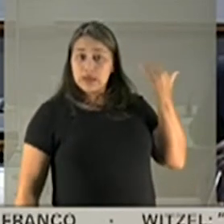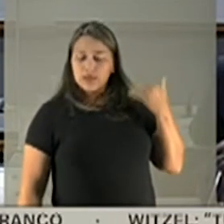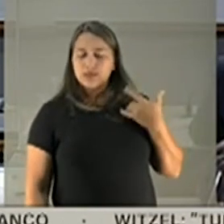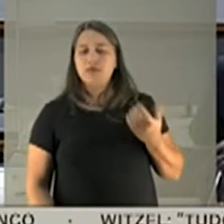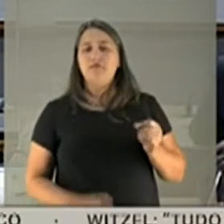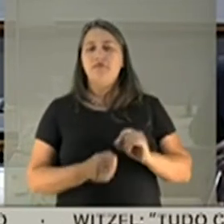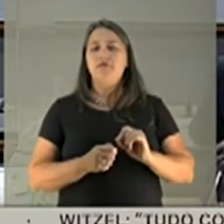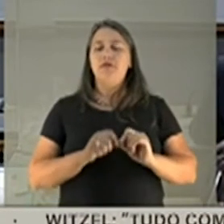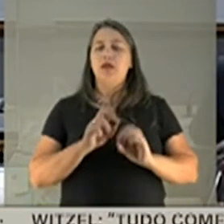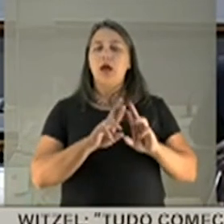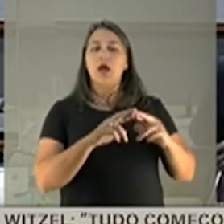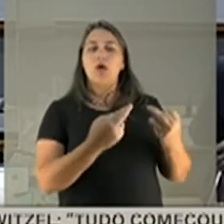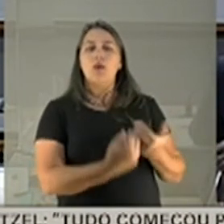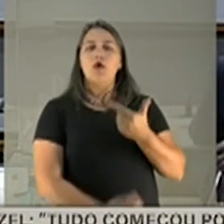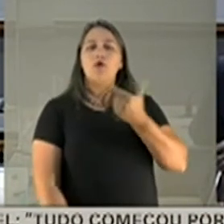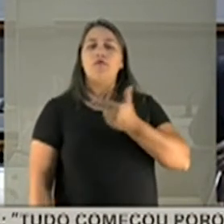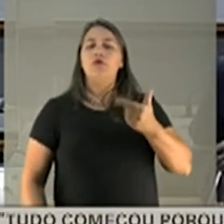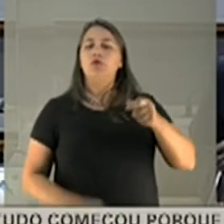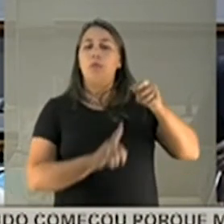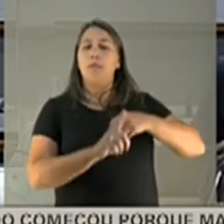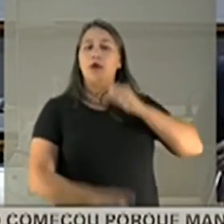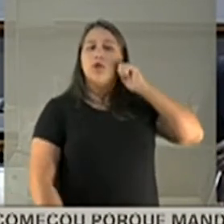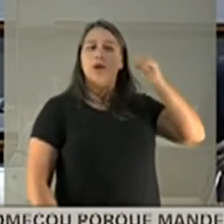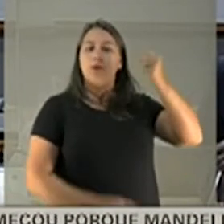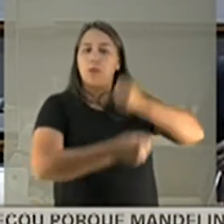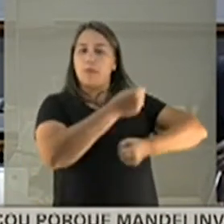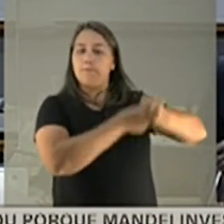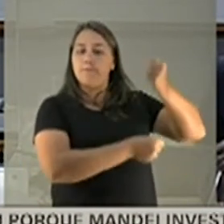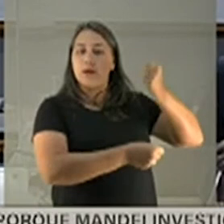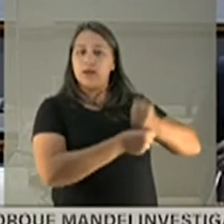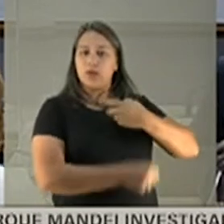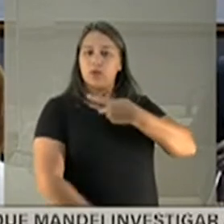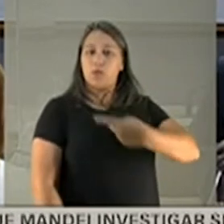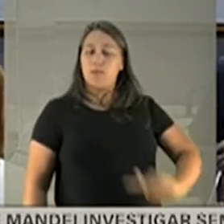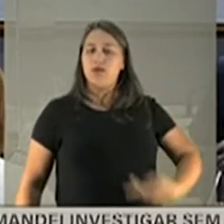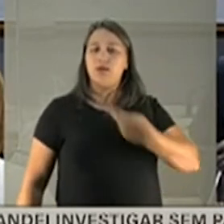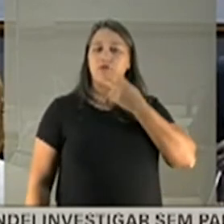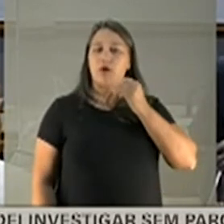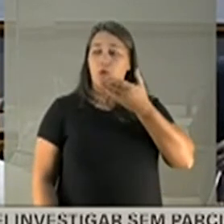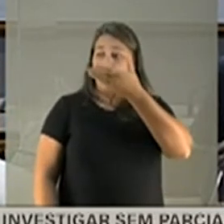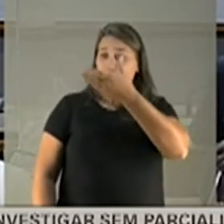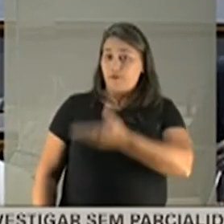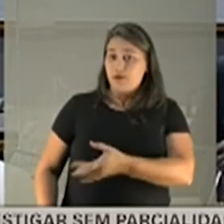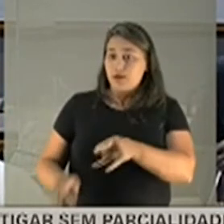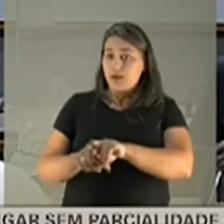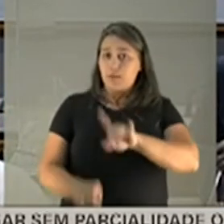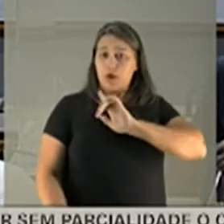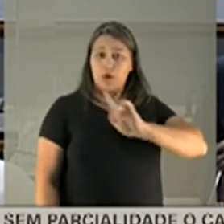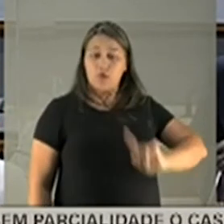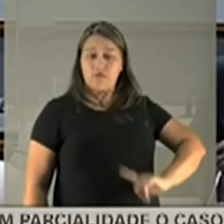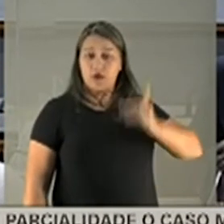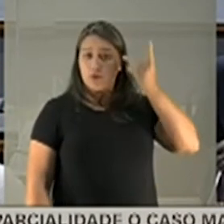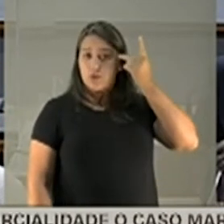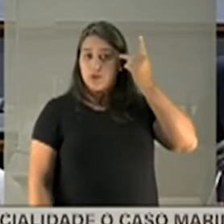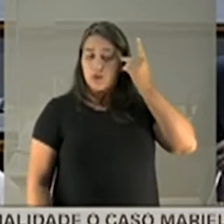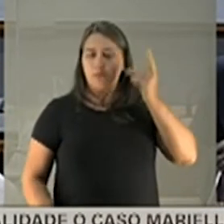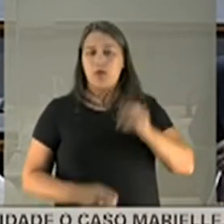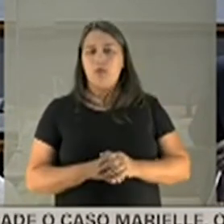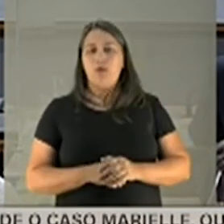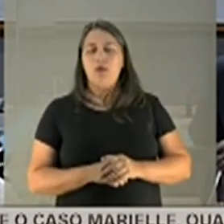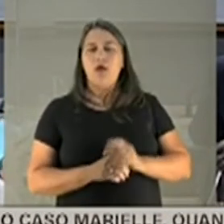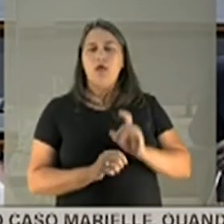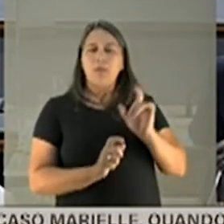rumorosa reunião de 22 de abril do ano passado, o presidente se referiu ao senhor e ao governador de São Paulo com